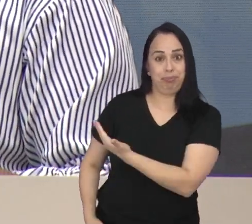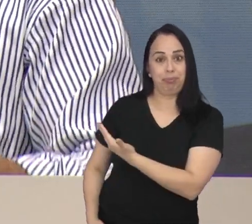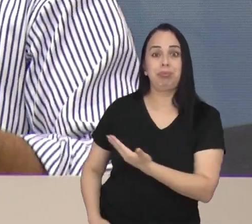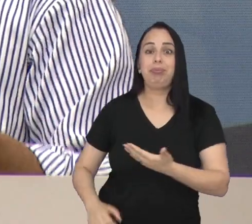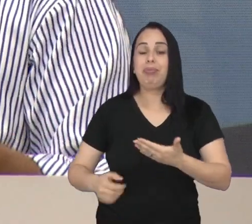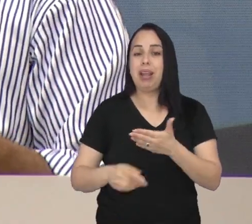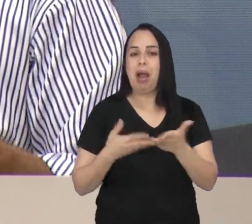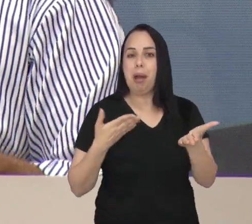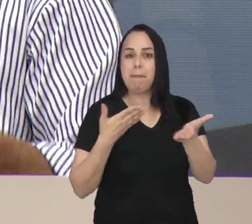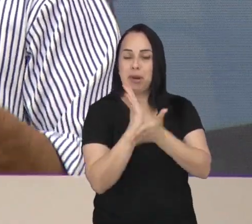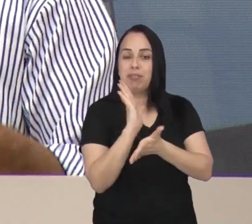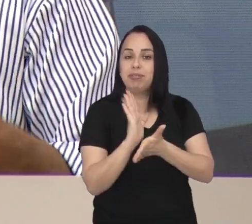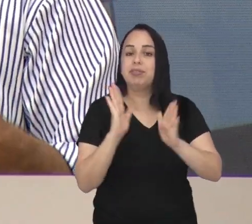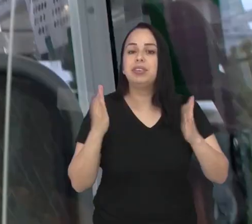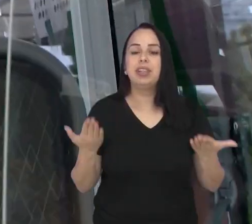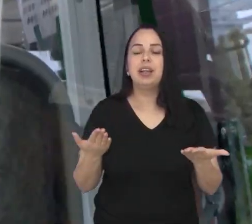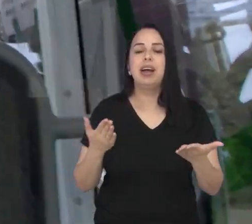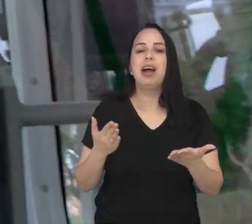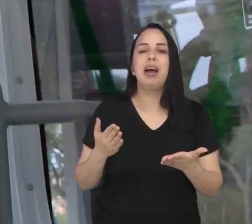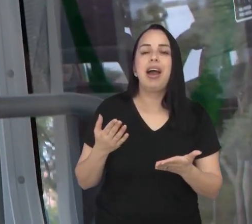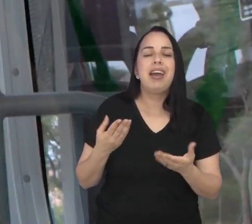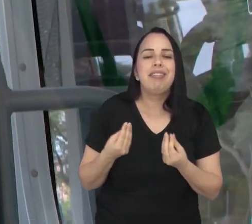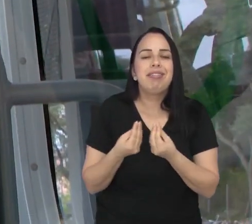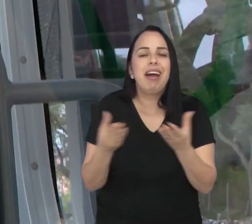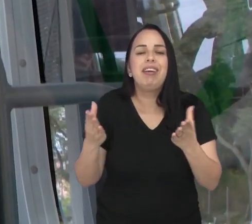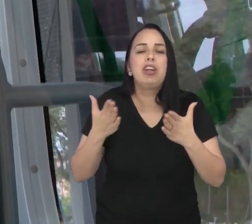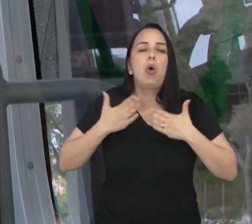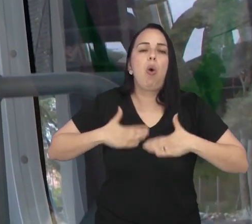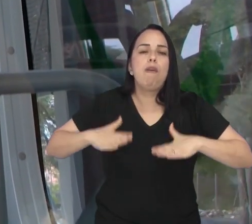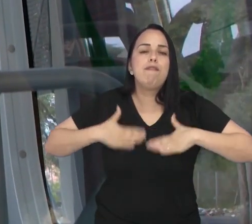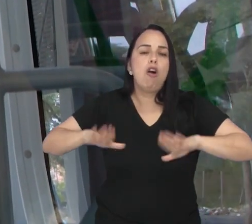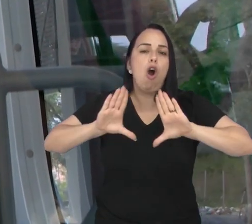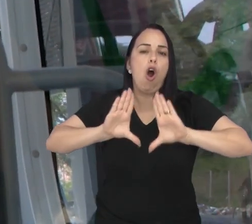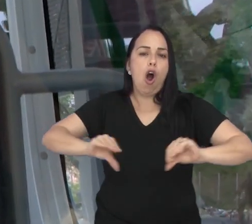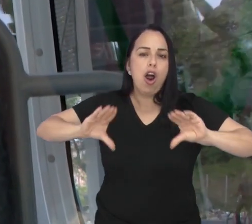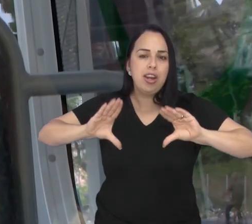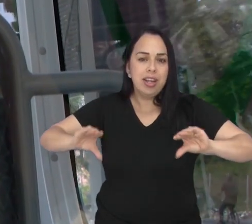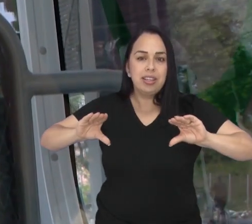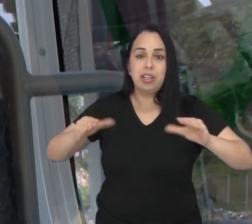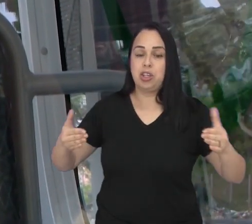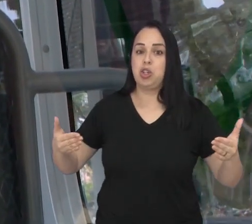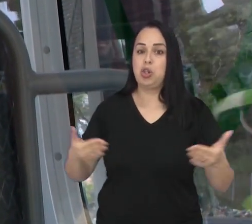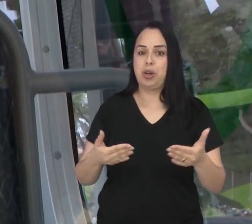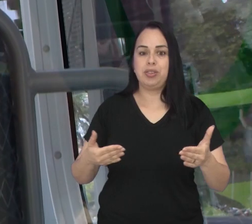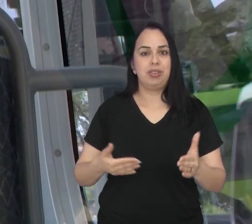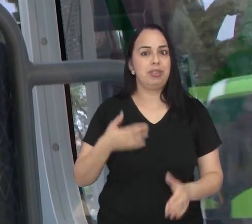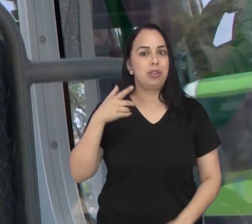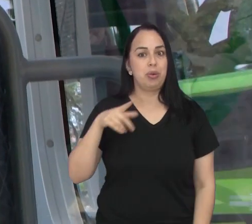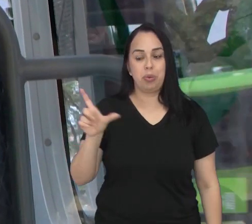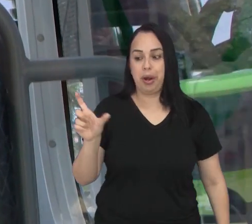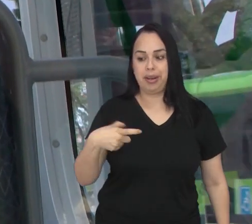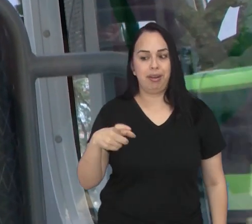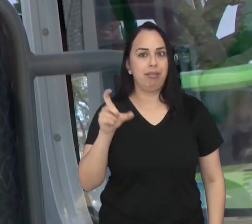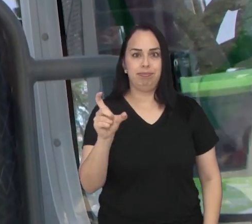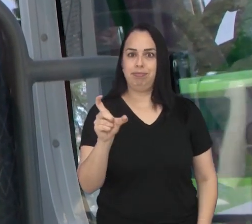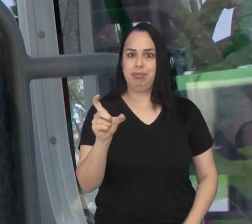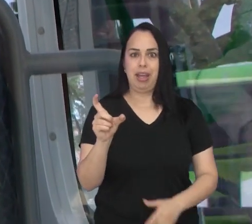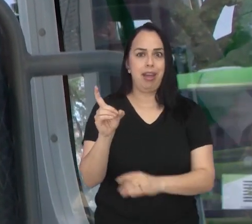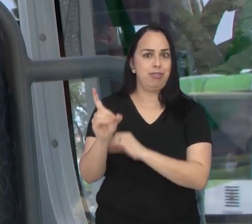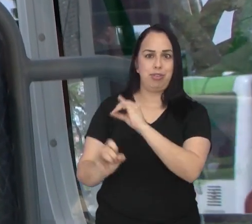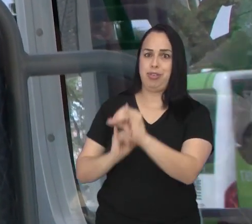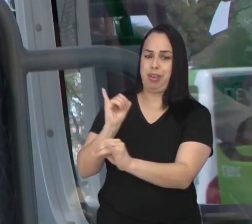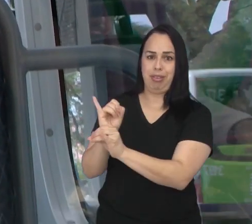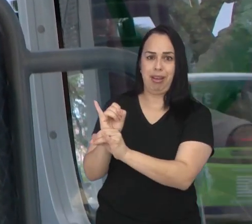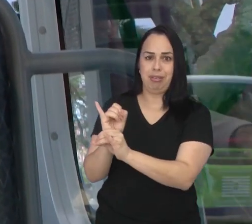Academia. Segundo o parlamentar, a ideia é dar mais comodidade aos usuários e como hoje os cartões também são usados de maneira